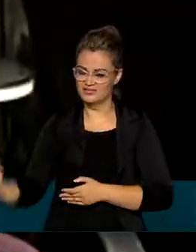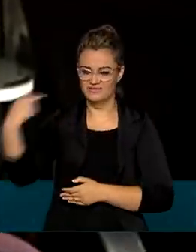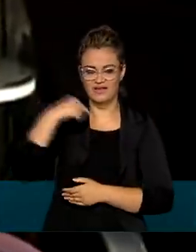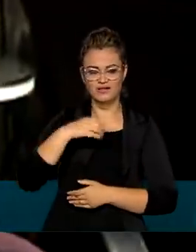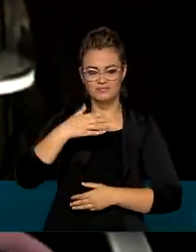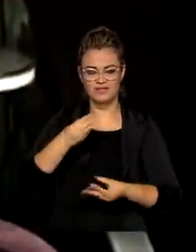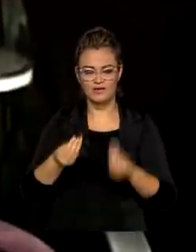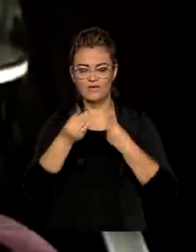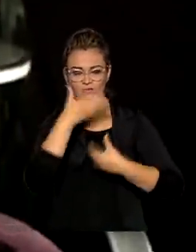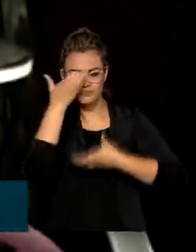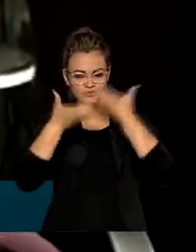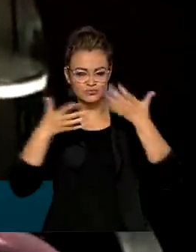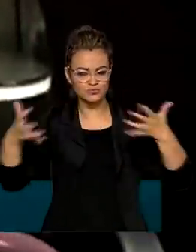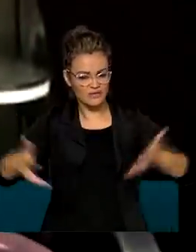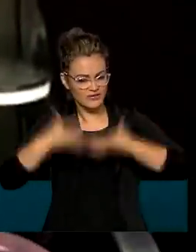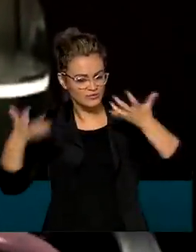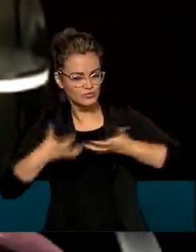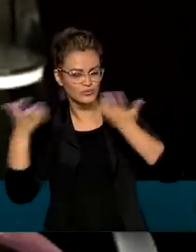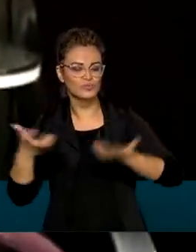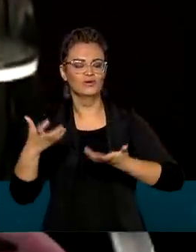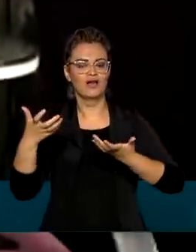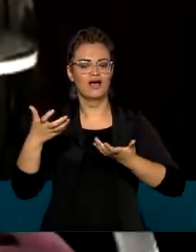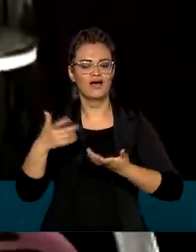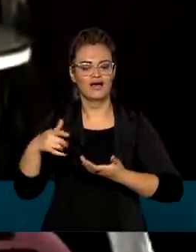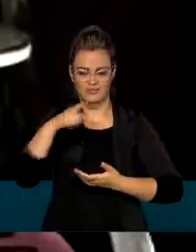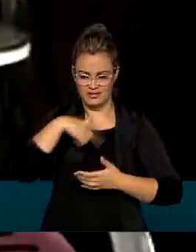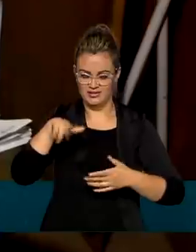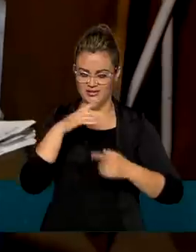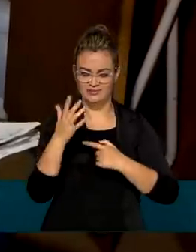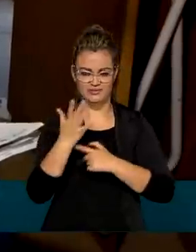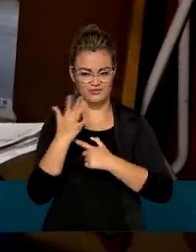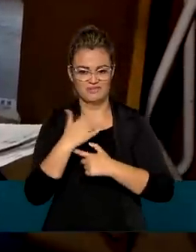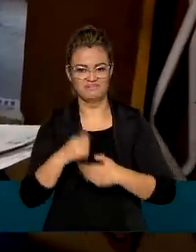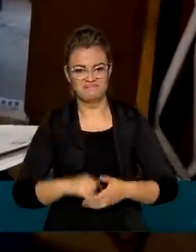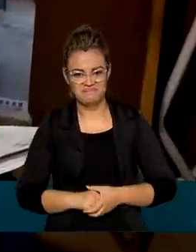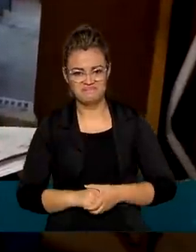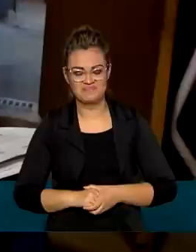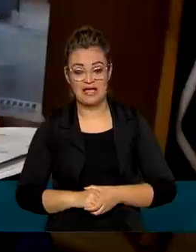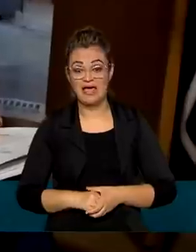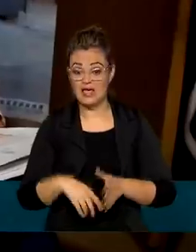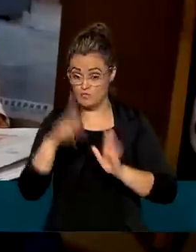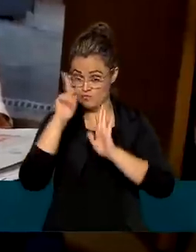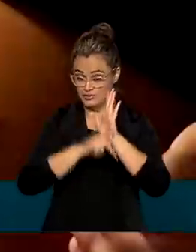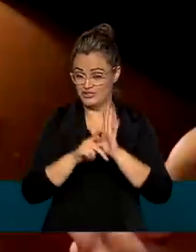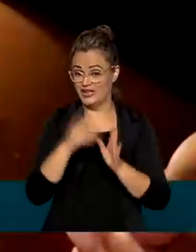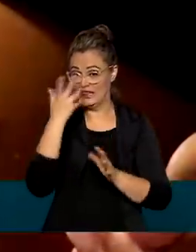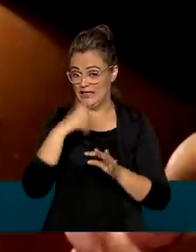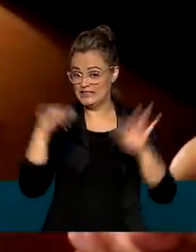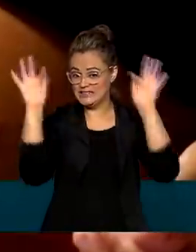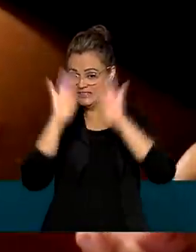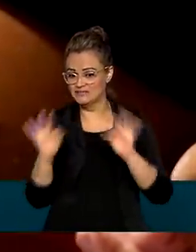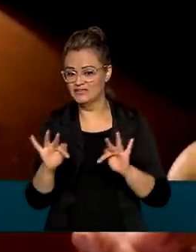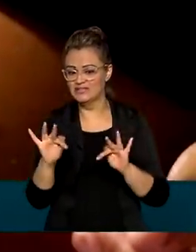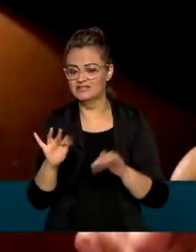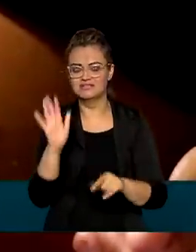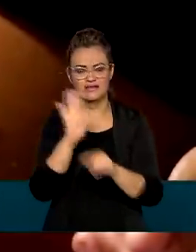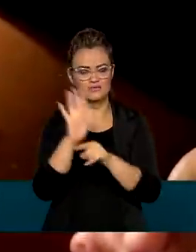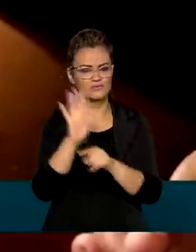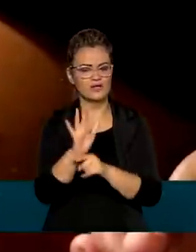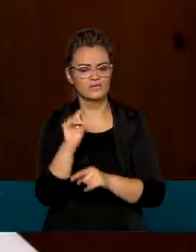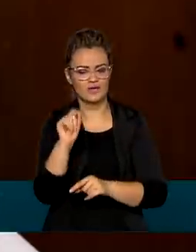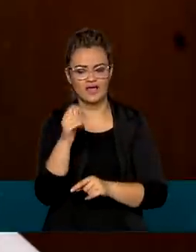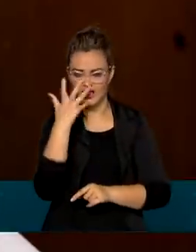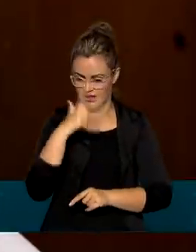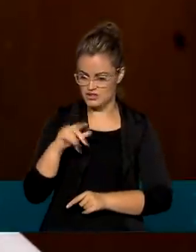frutas, legumes aqui para o nosso lar. O programa Criança Feliz tem ajudado não